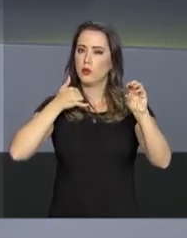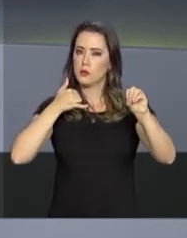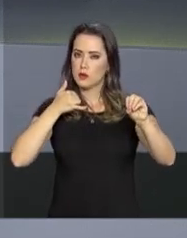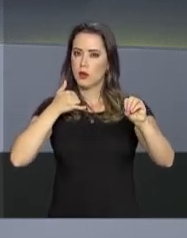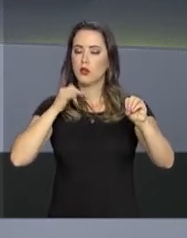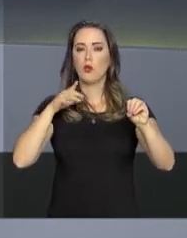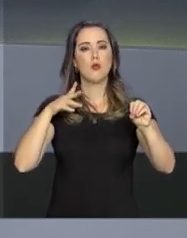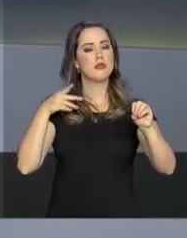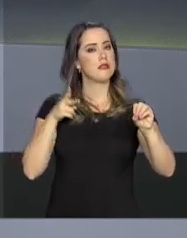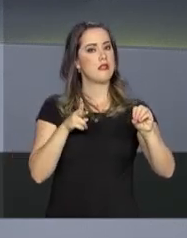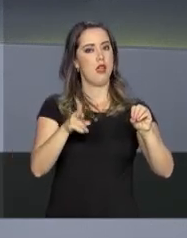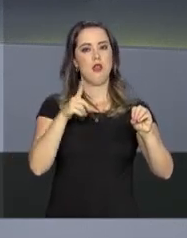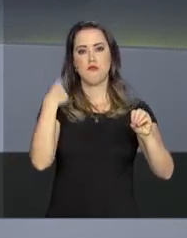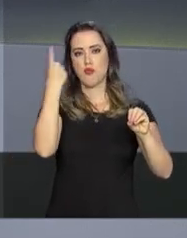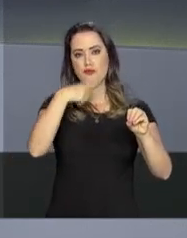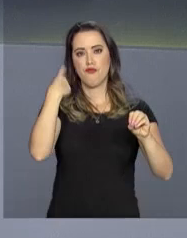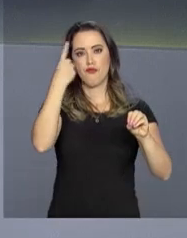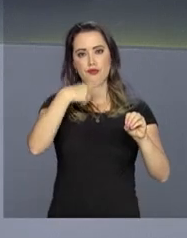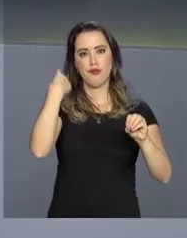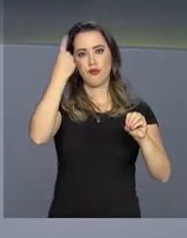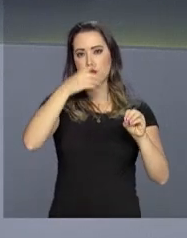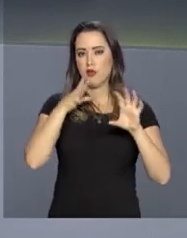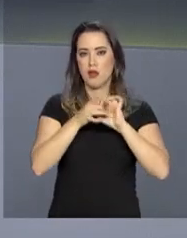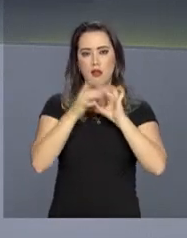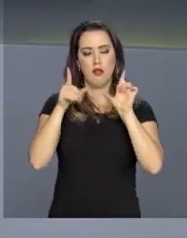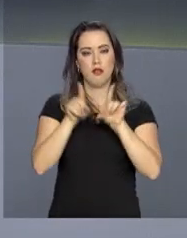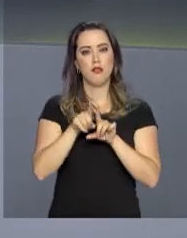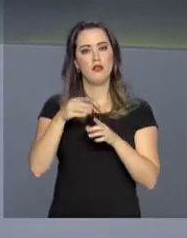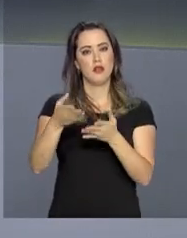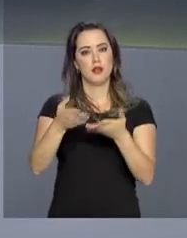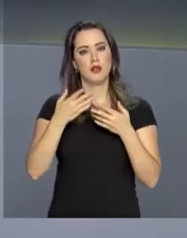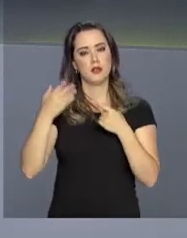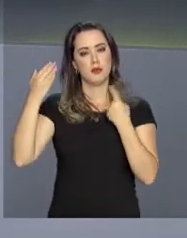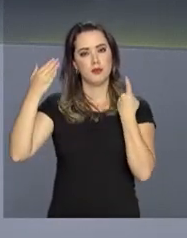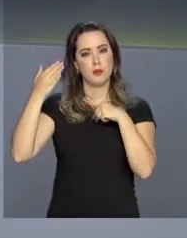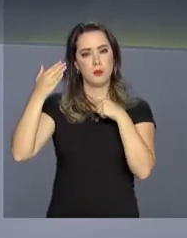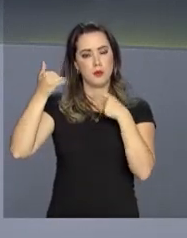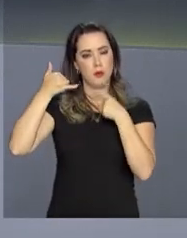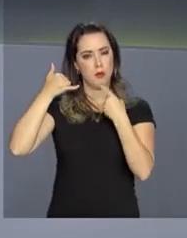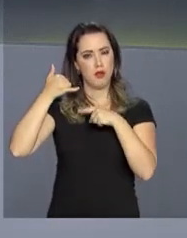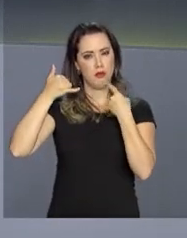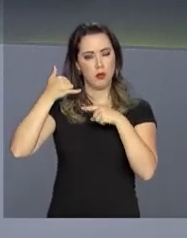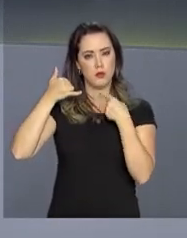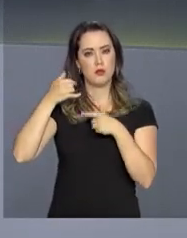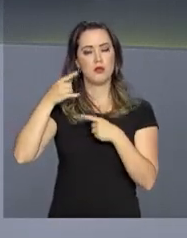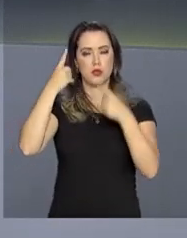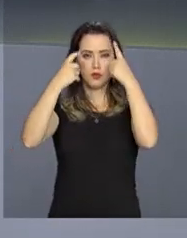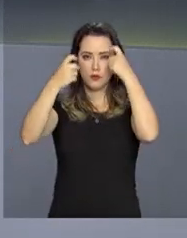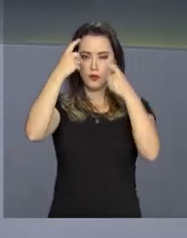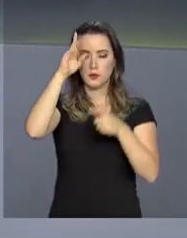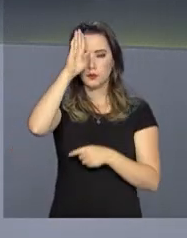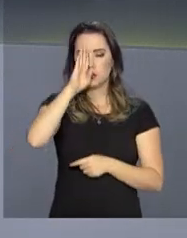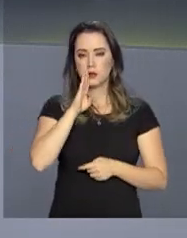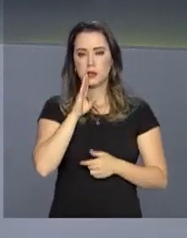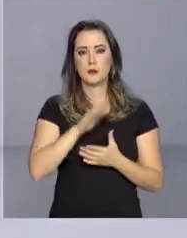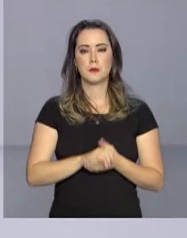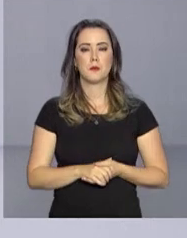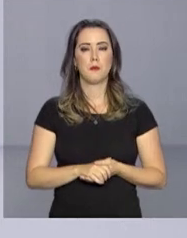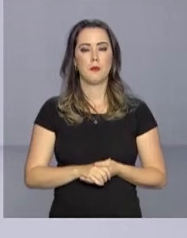24 horas por dia em todo o país e recebe denúncias de violência. A ligação é gratuita.